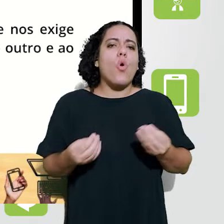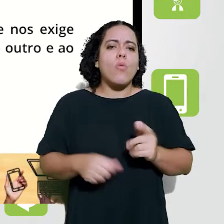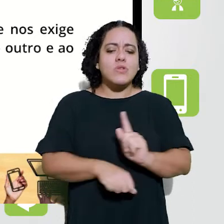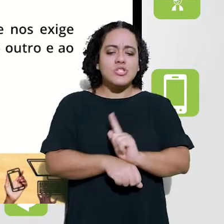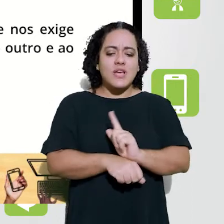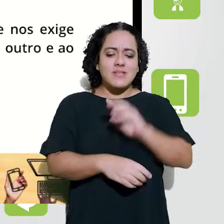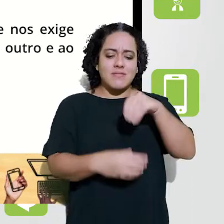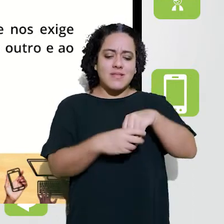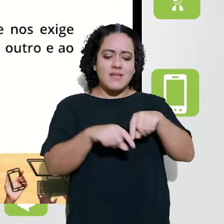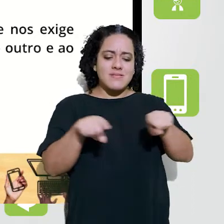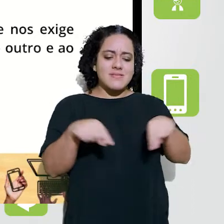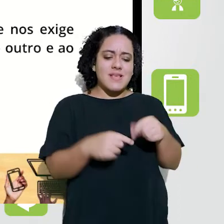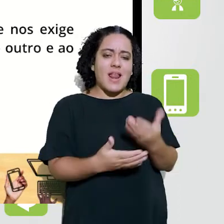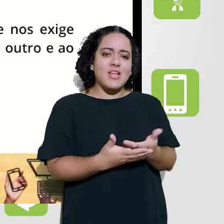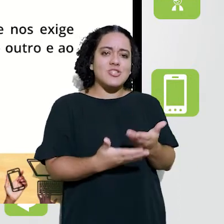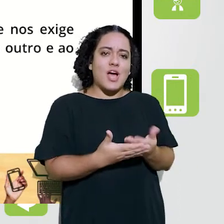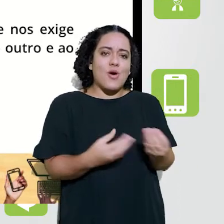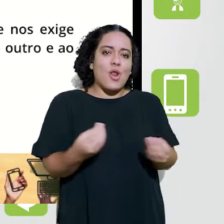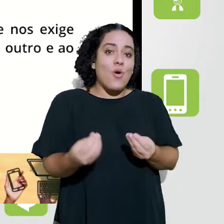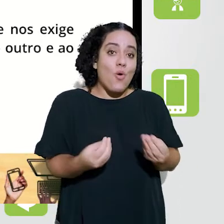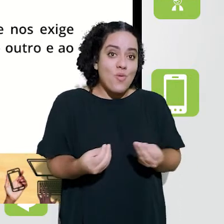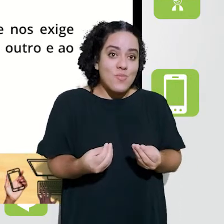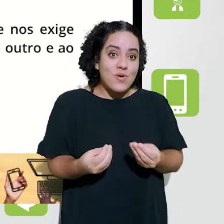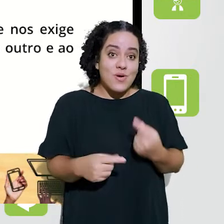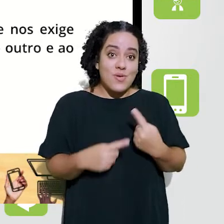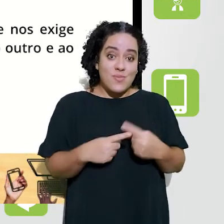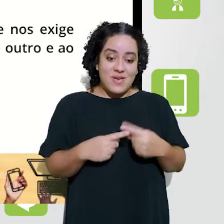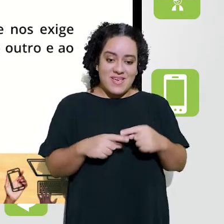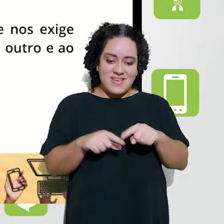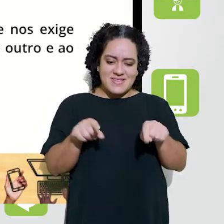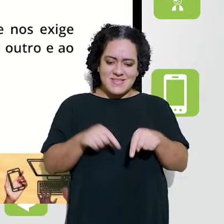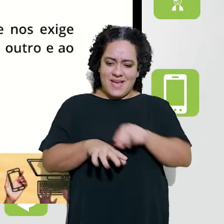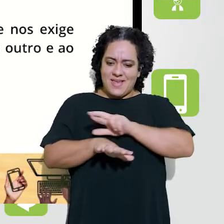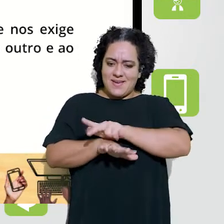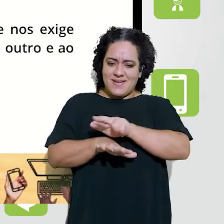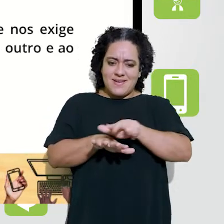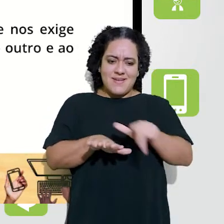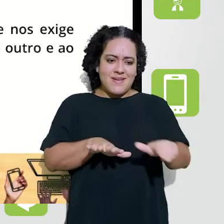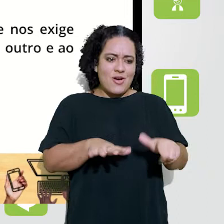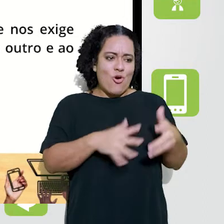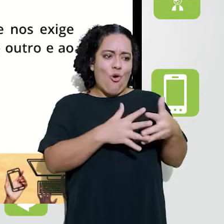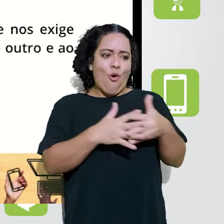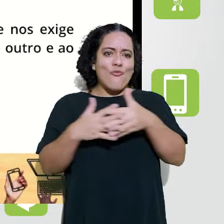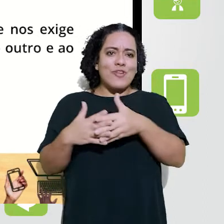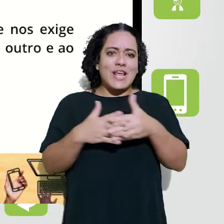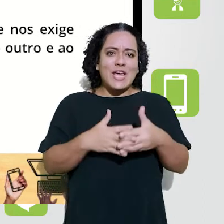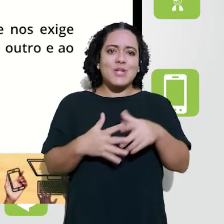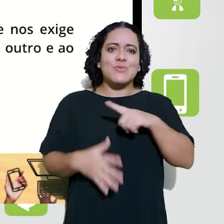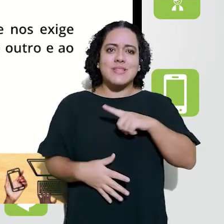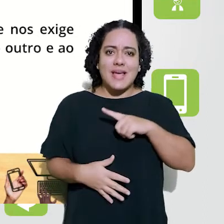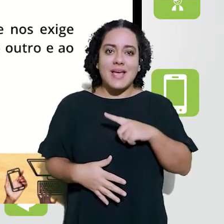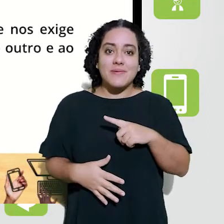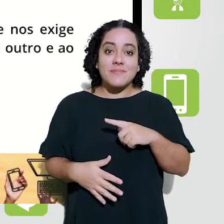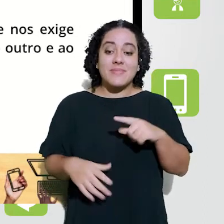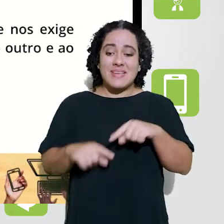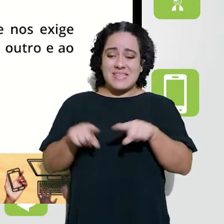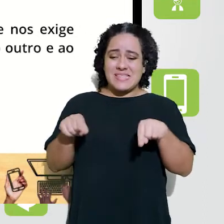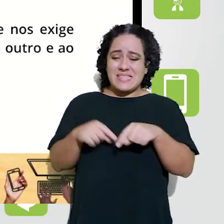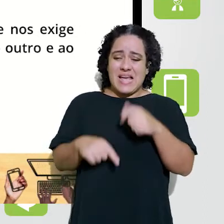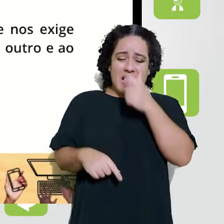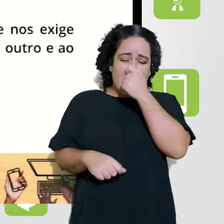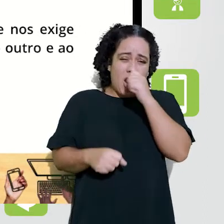que hoje é muito comum. Como é gestar a nossa sala de aula? A nossa sala de aula hoje é tão diversa, ela é tão